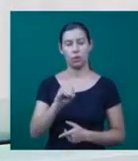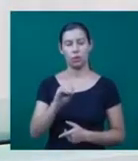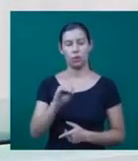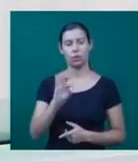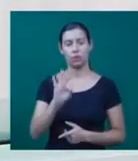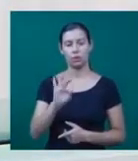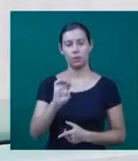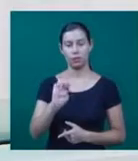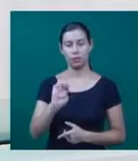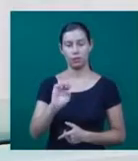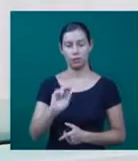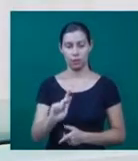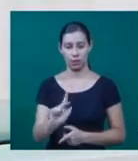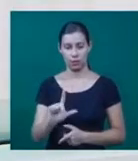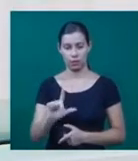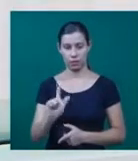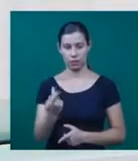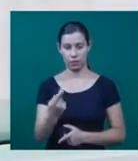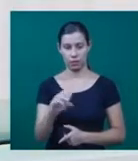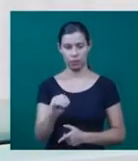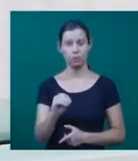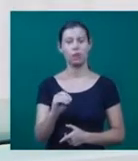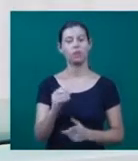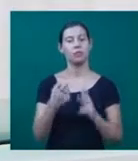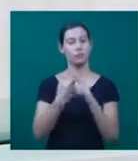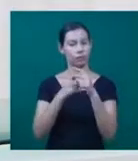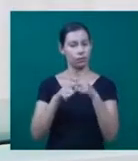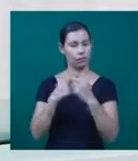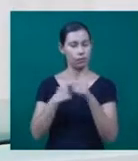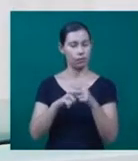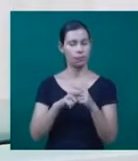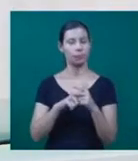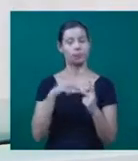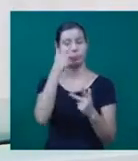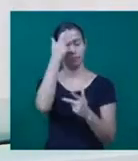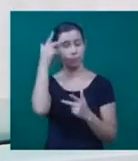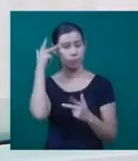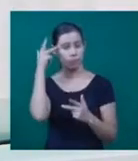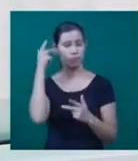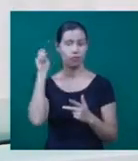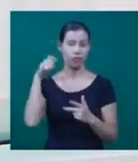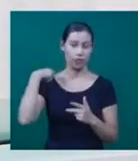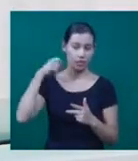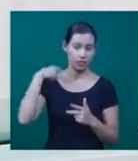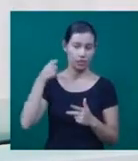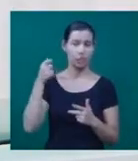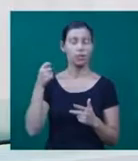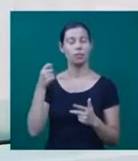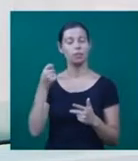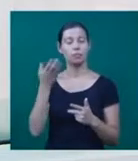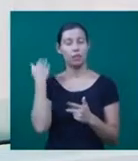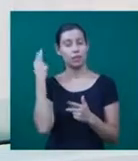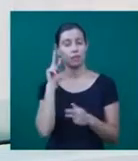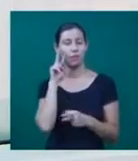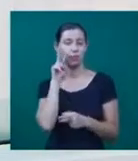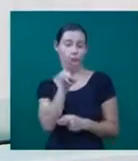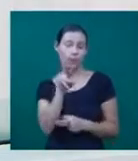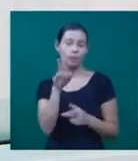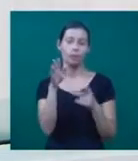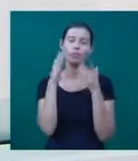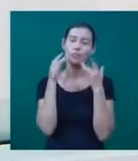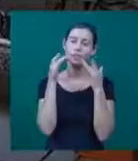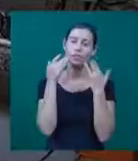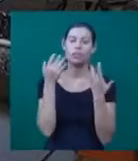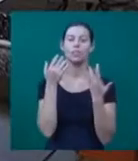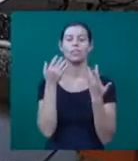cidade, para as pessoas que tiveram a oportunidade de assistirem a alguma apresentação, garante, o teatro foi um dos ícones da cultura de